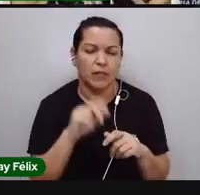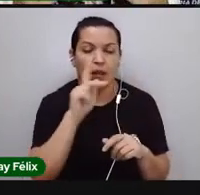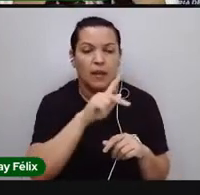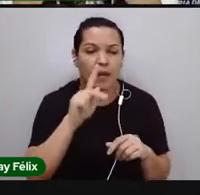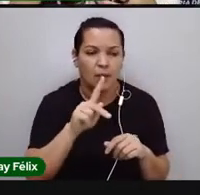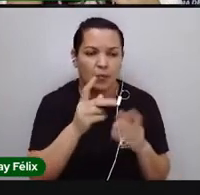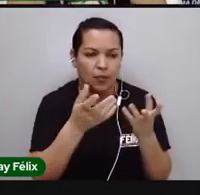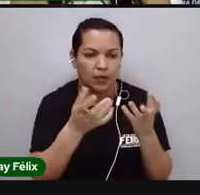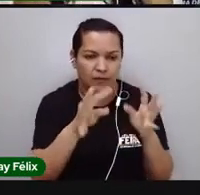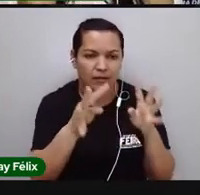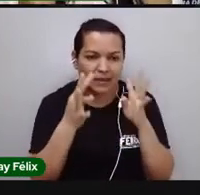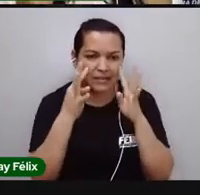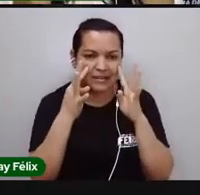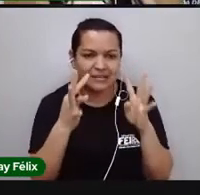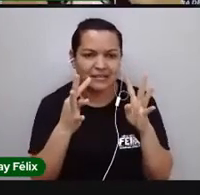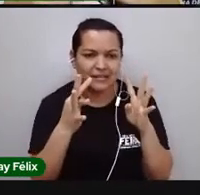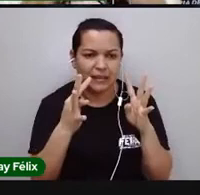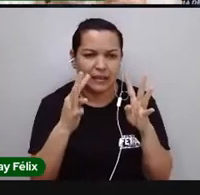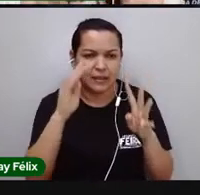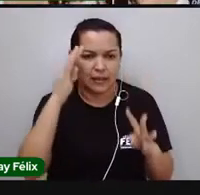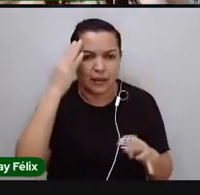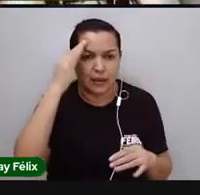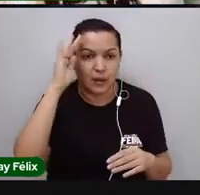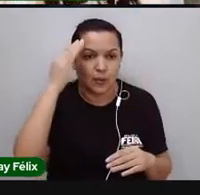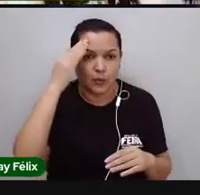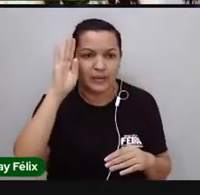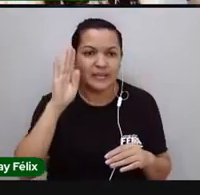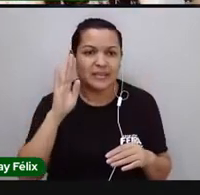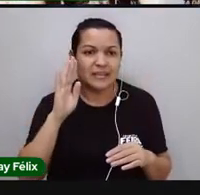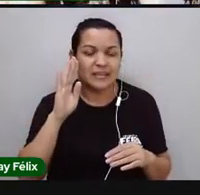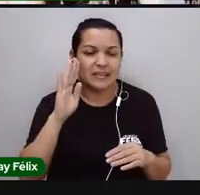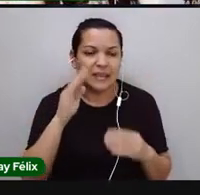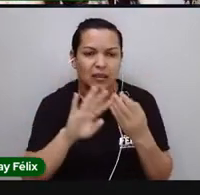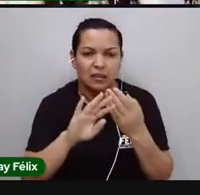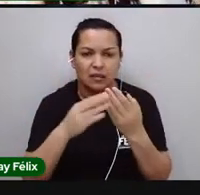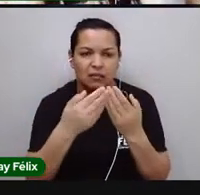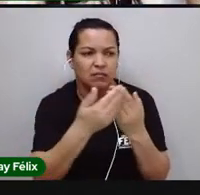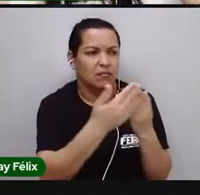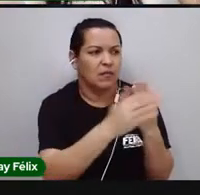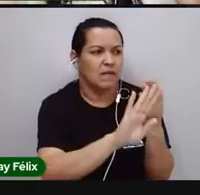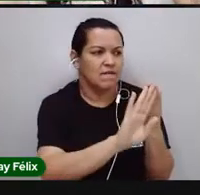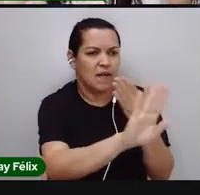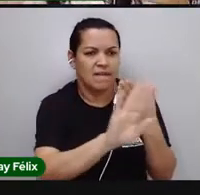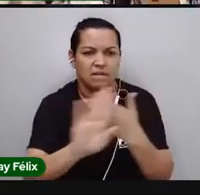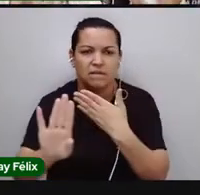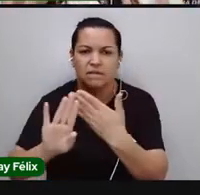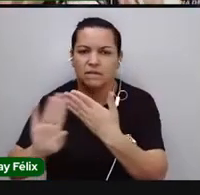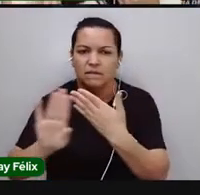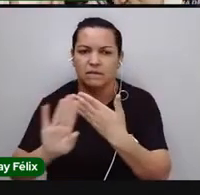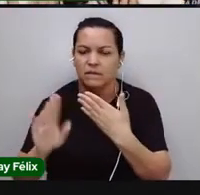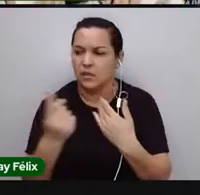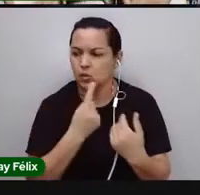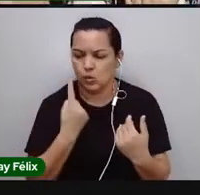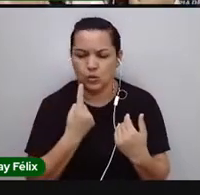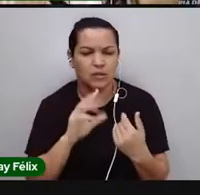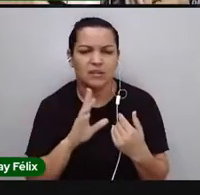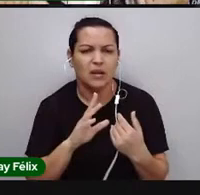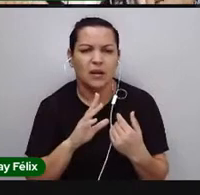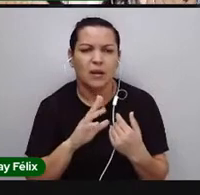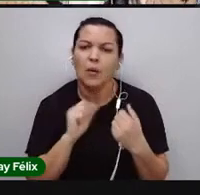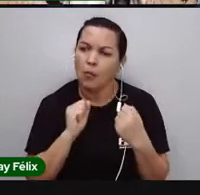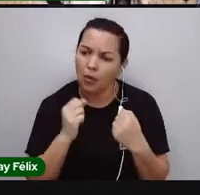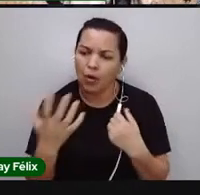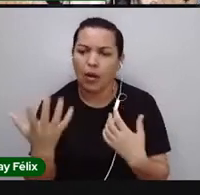atenção? Que a gente precisa entender que a gente não precisa excluir essas coisas. A gente pode acomodar essas